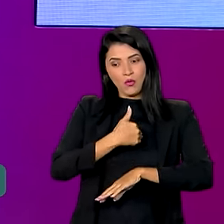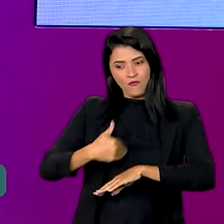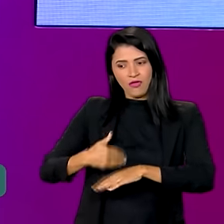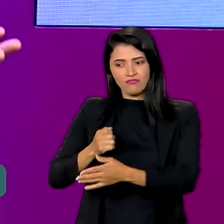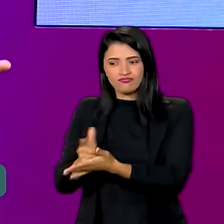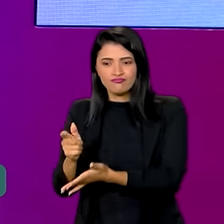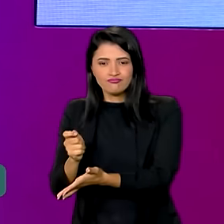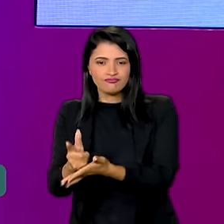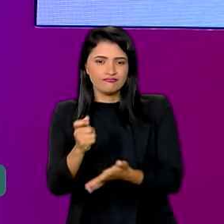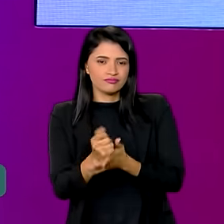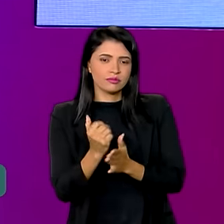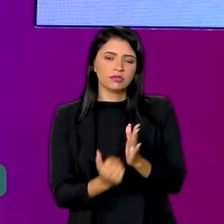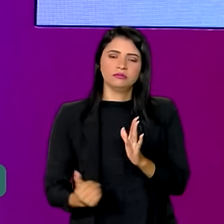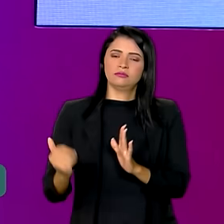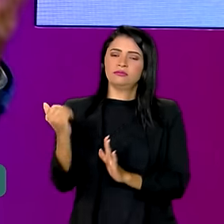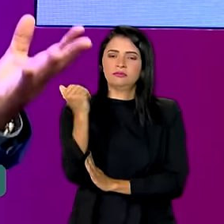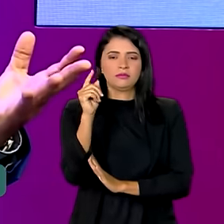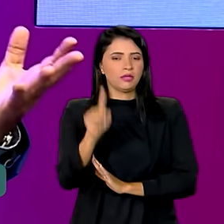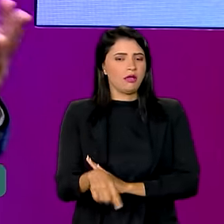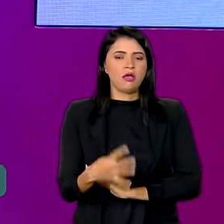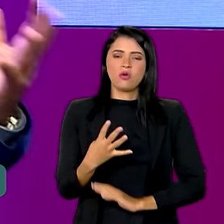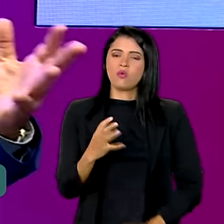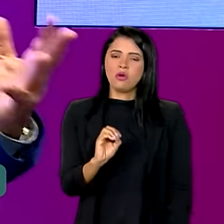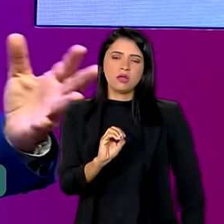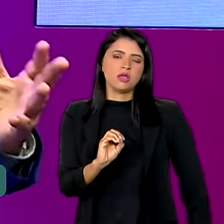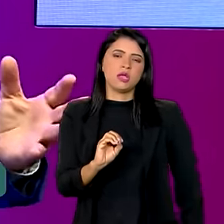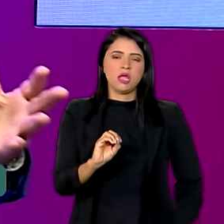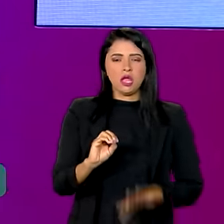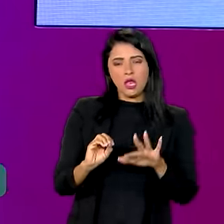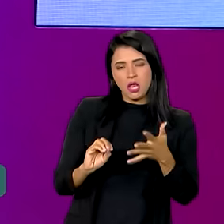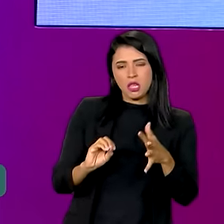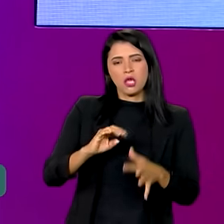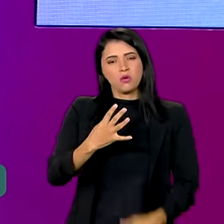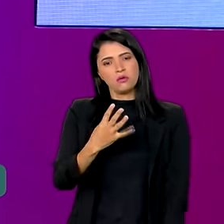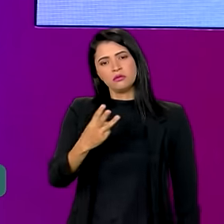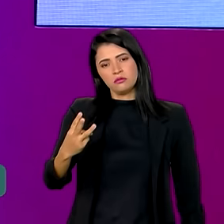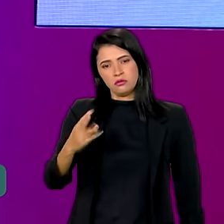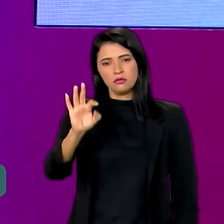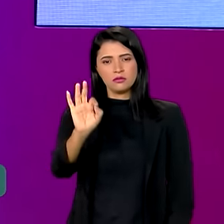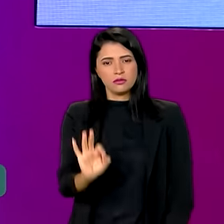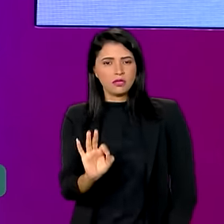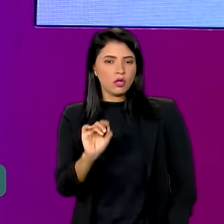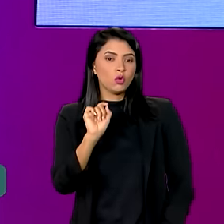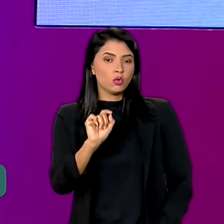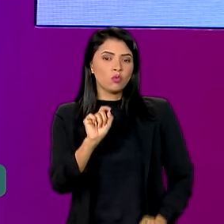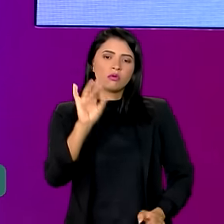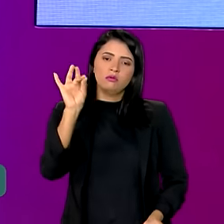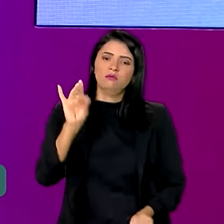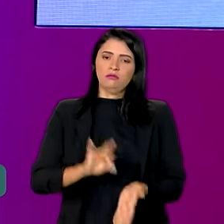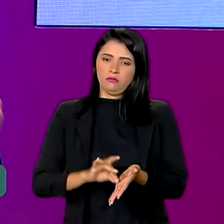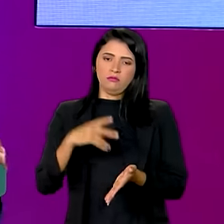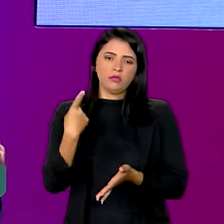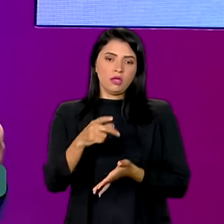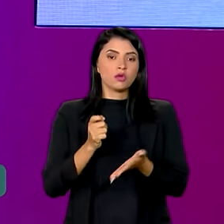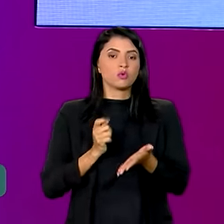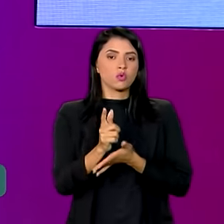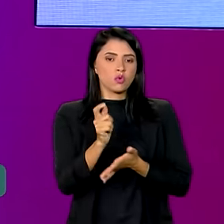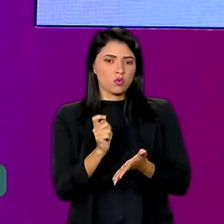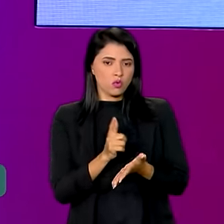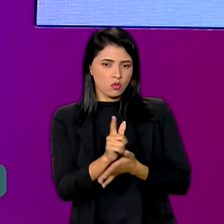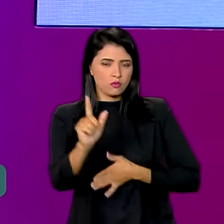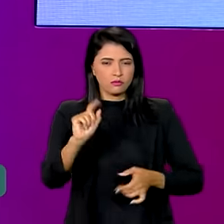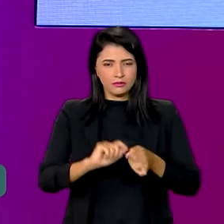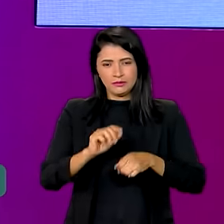federal ultrapassam a 43% daquilo que é efetivado das compras